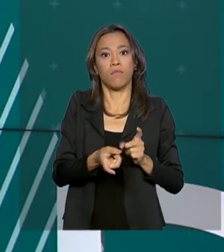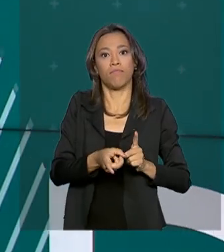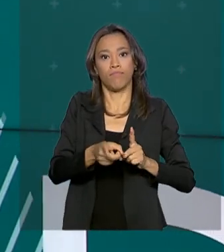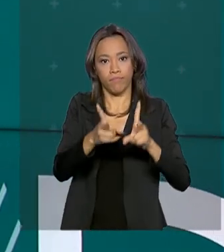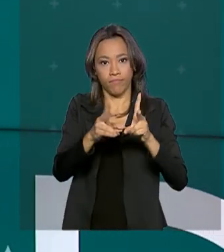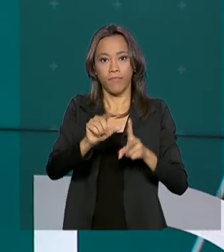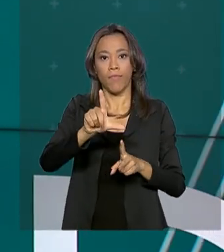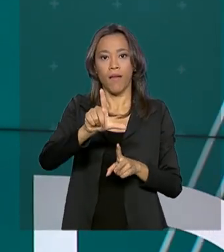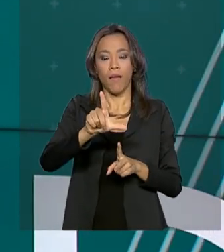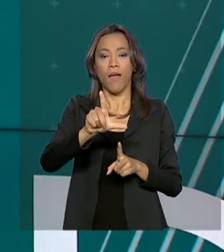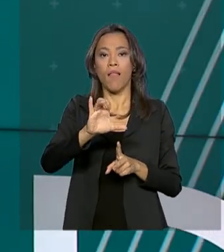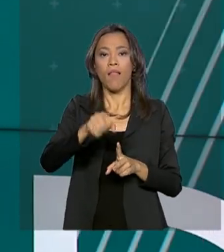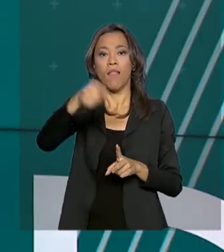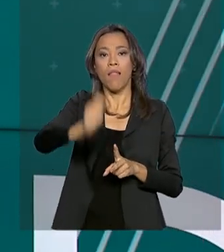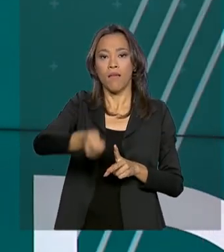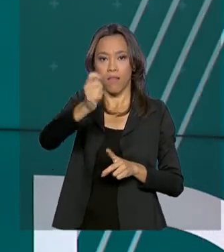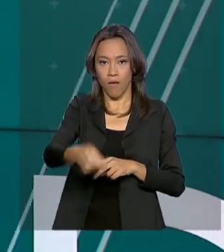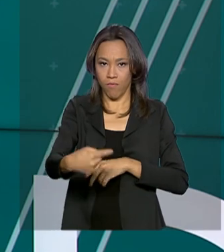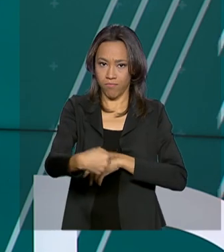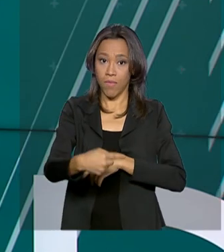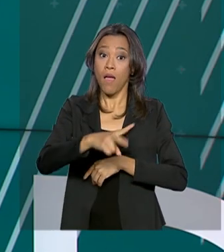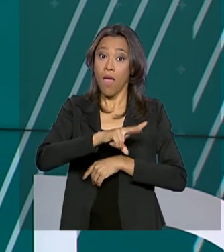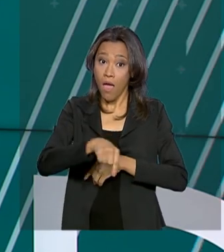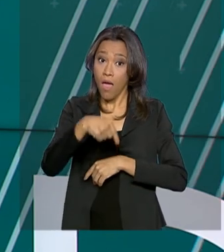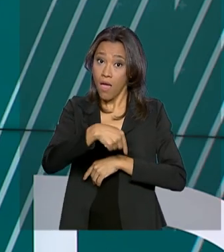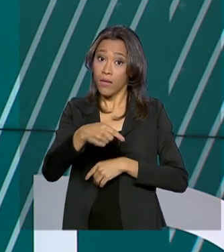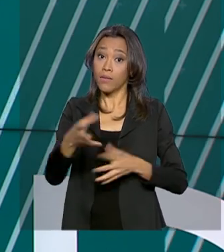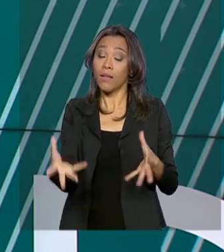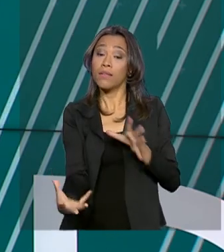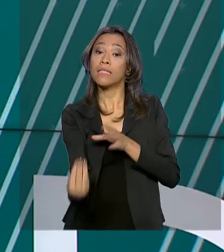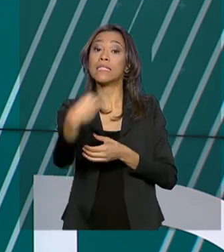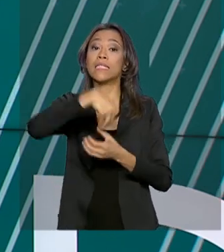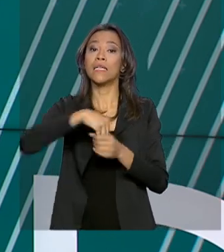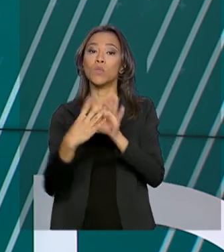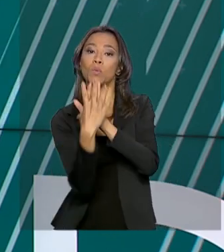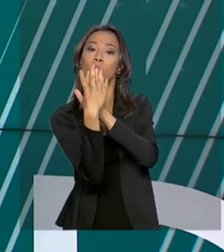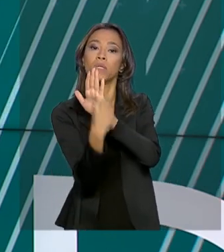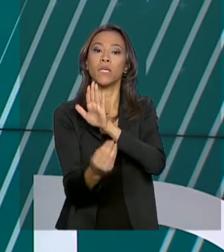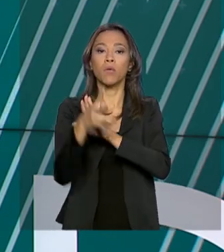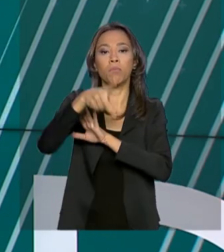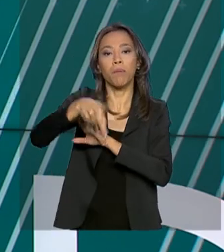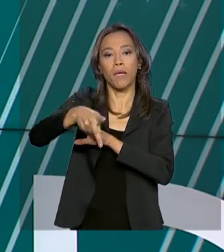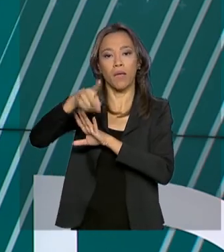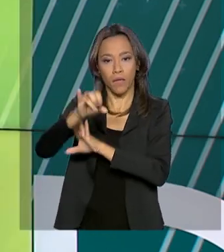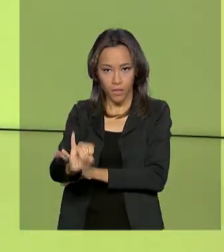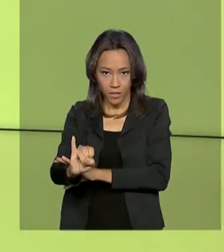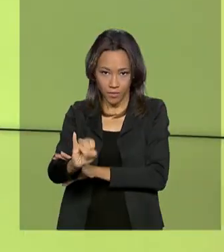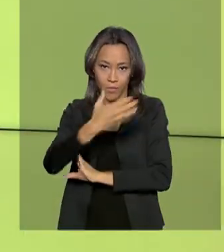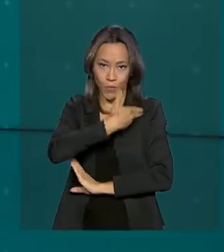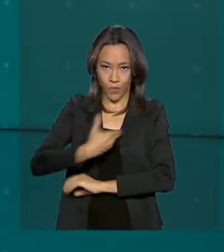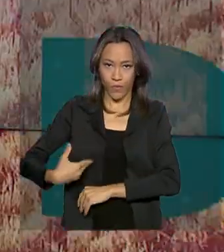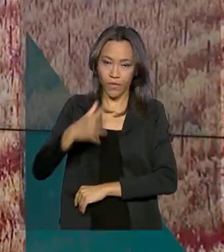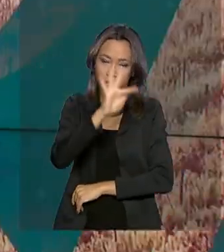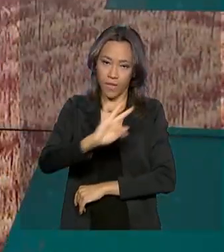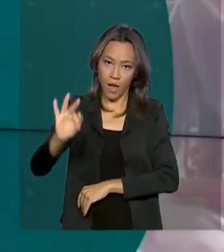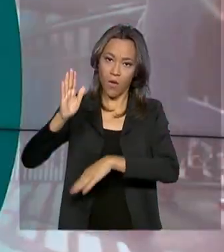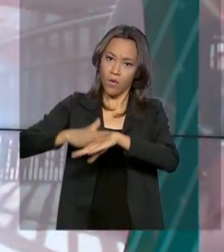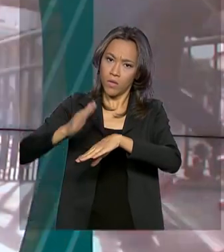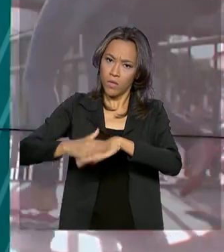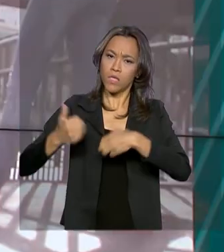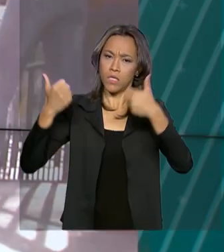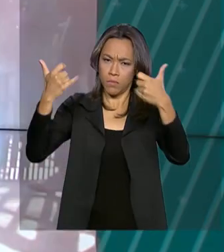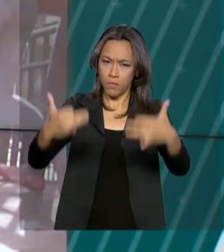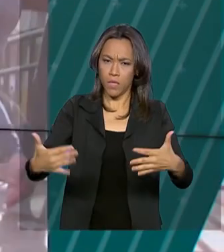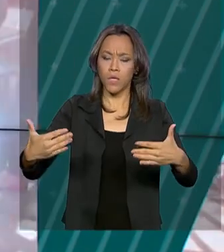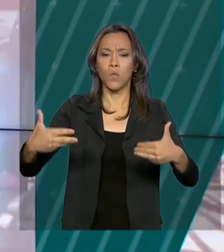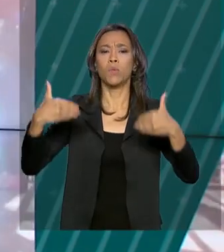do ano que vem. O local integra o Programa de Parcerias de Investimentos do Governo Federal, o PPI, e segundo o Ministério do Turismo,